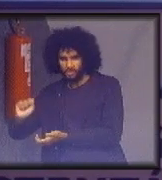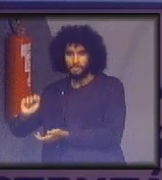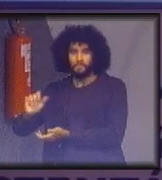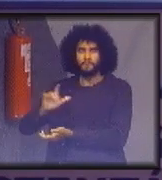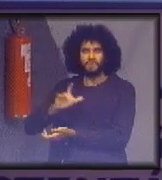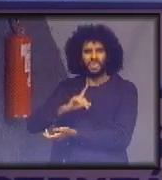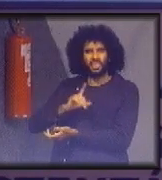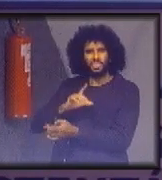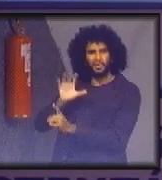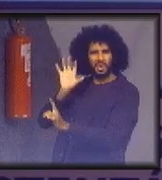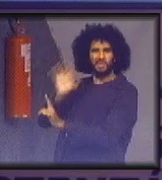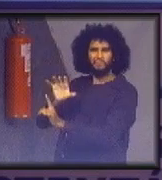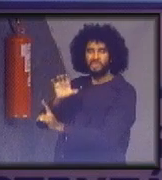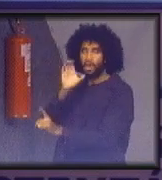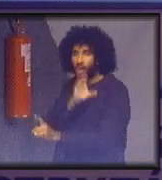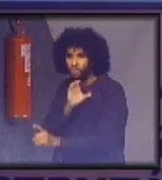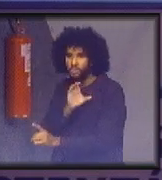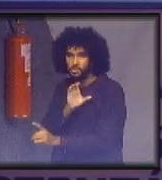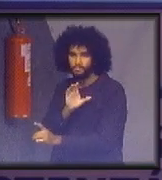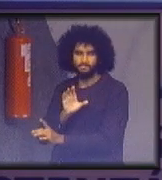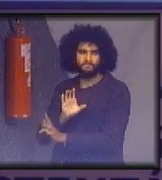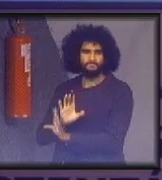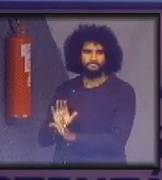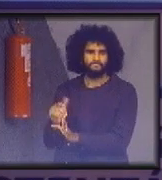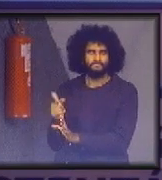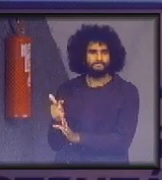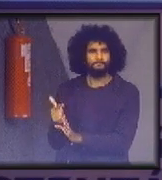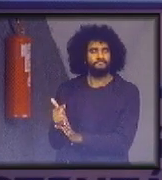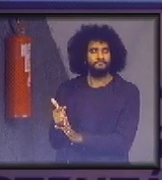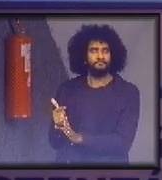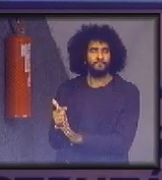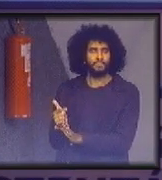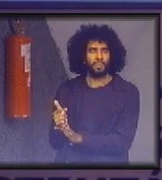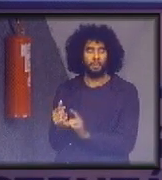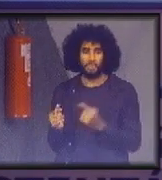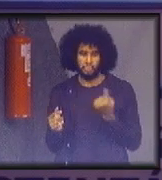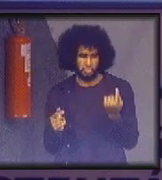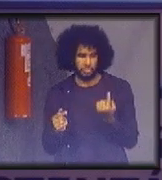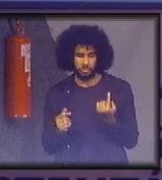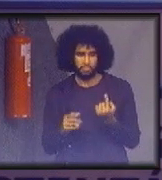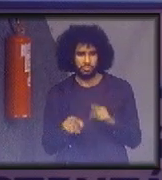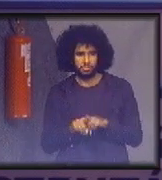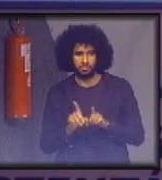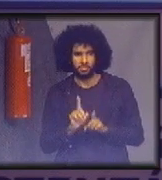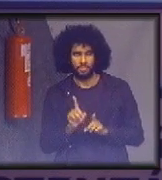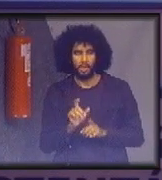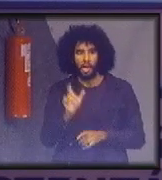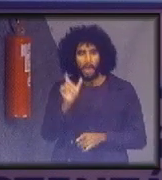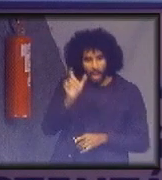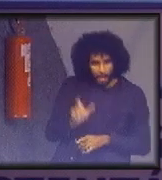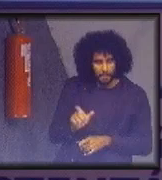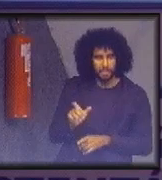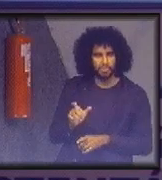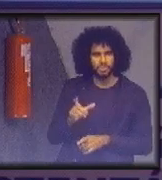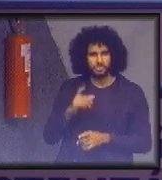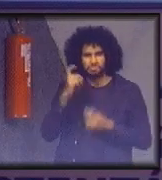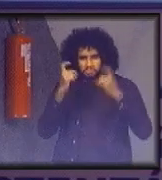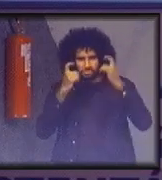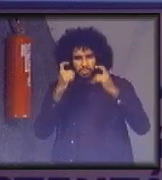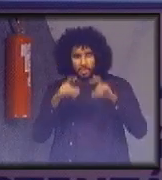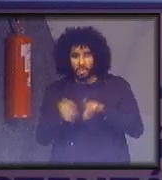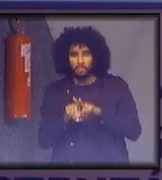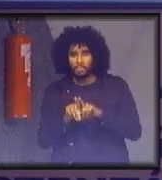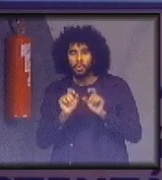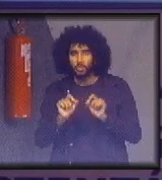um impacto imediato, não existe um impacto individual. O consumidor consciente tende a se preocupar também